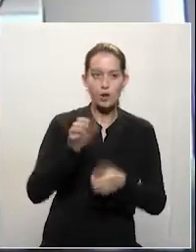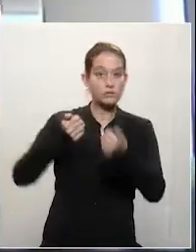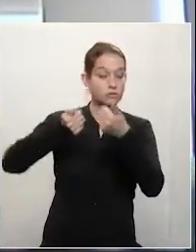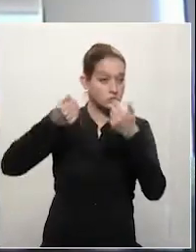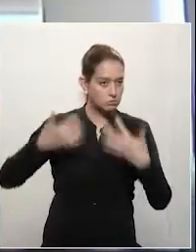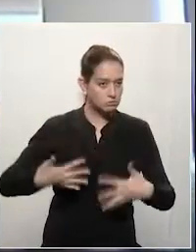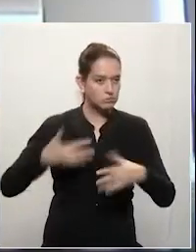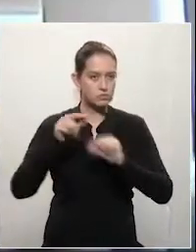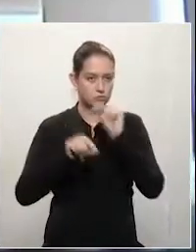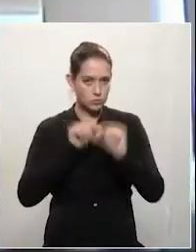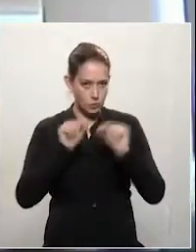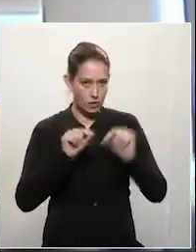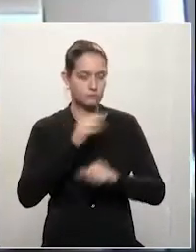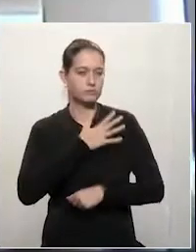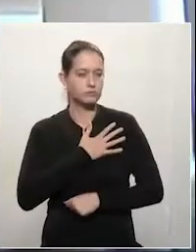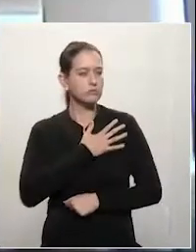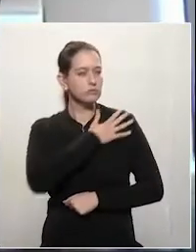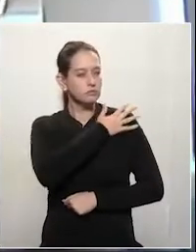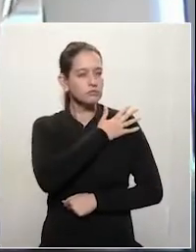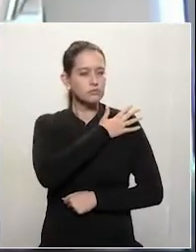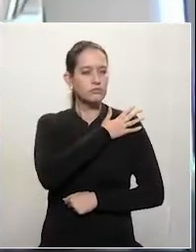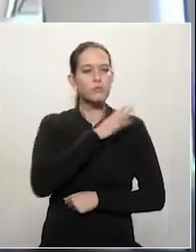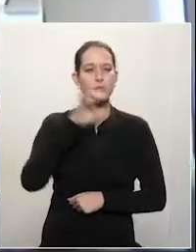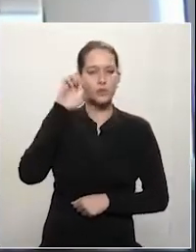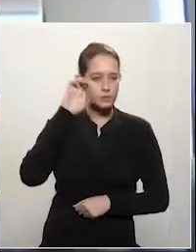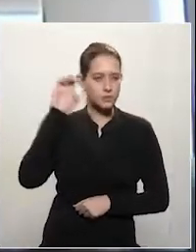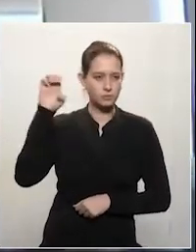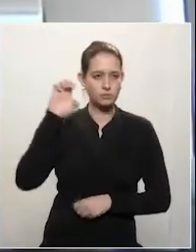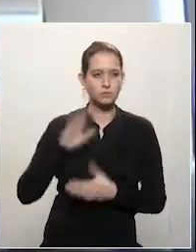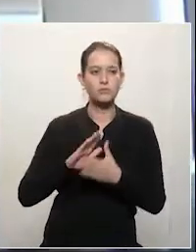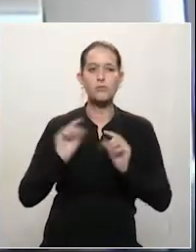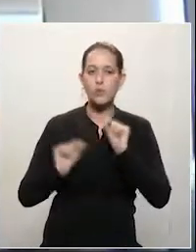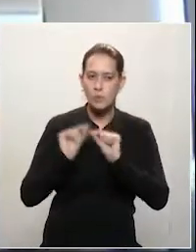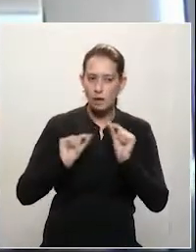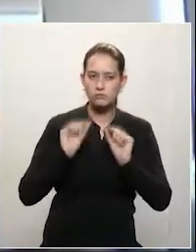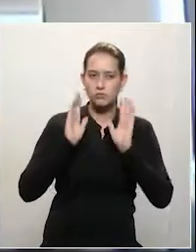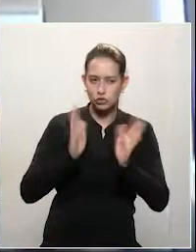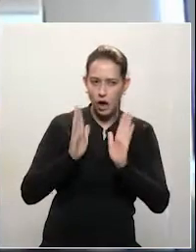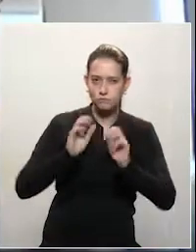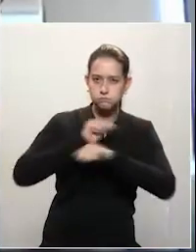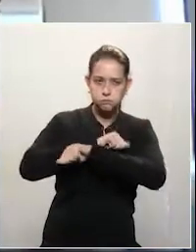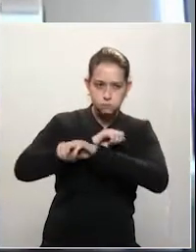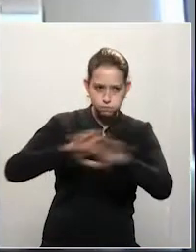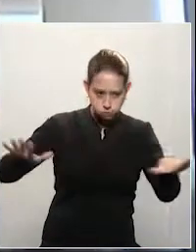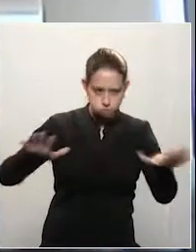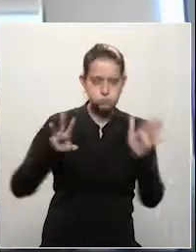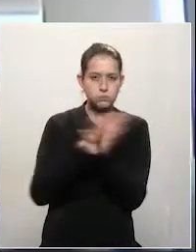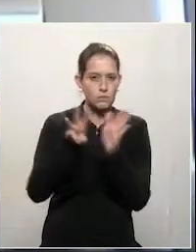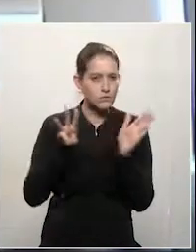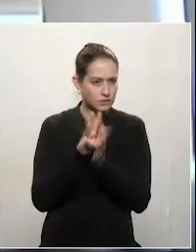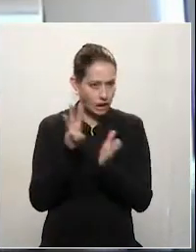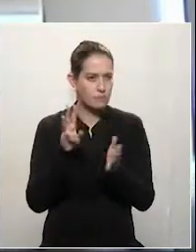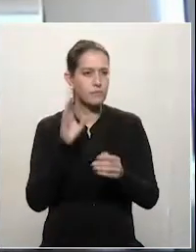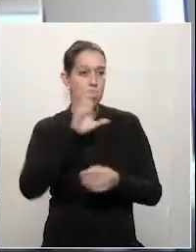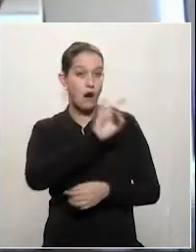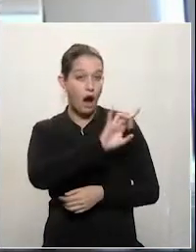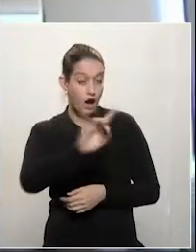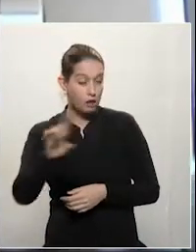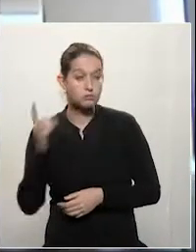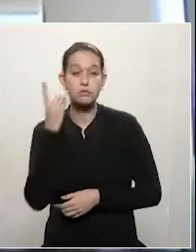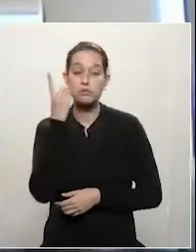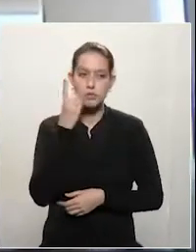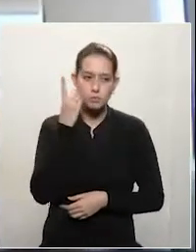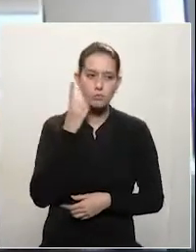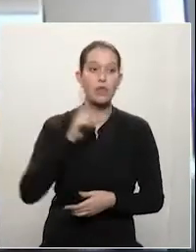nós já divulgamos o ID e a senha no site dos deputados, quem ainda tiver dúvida ou porventura não tenha